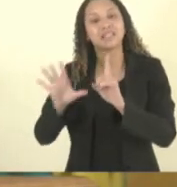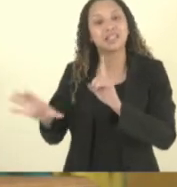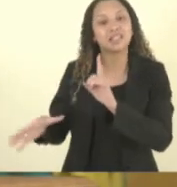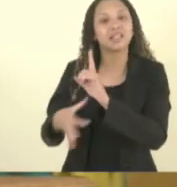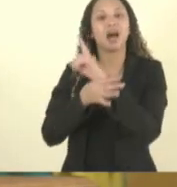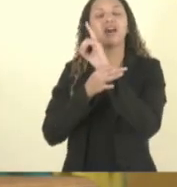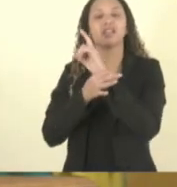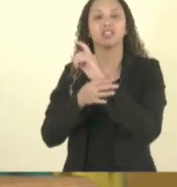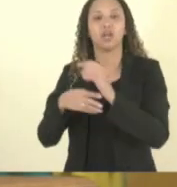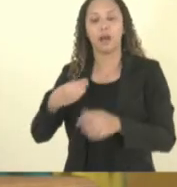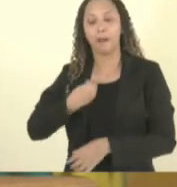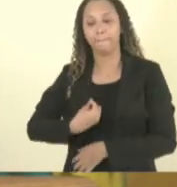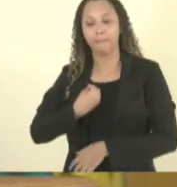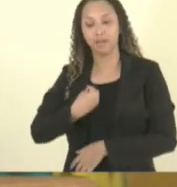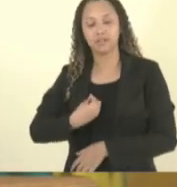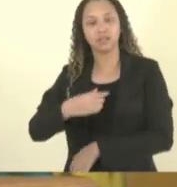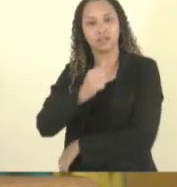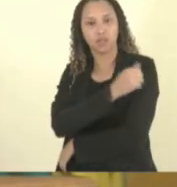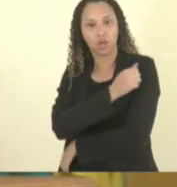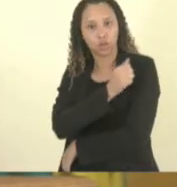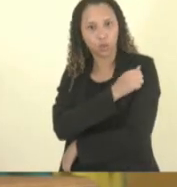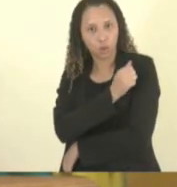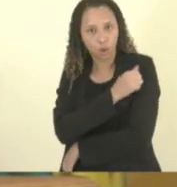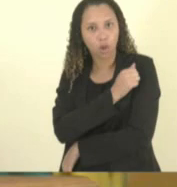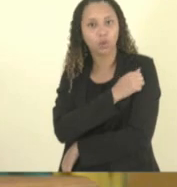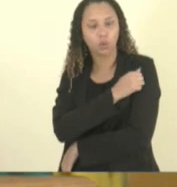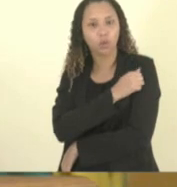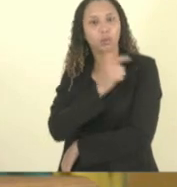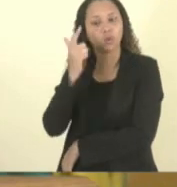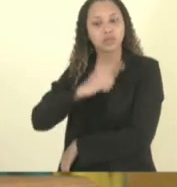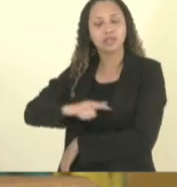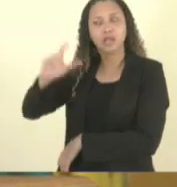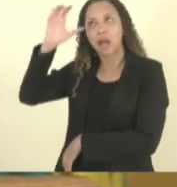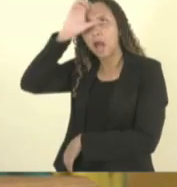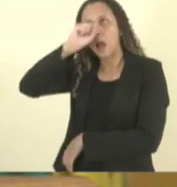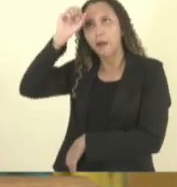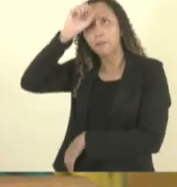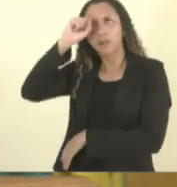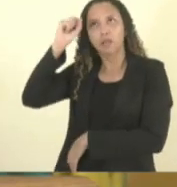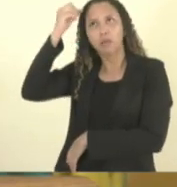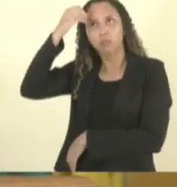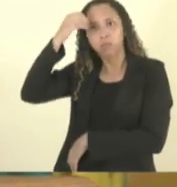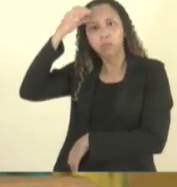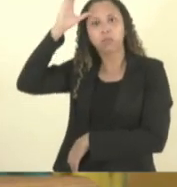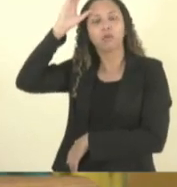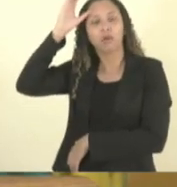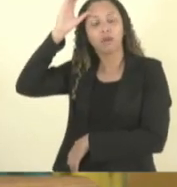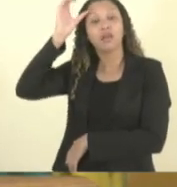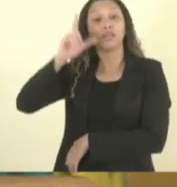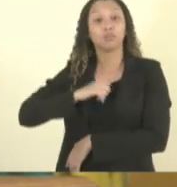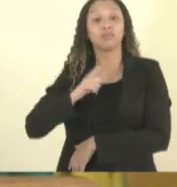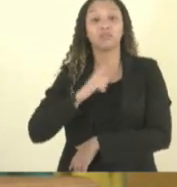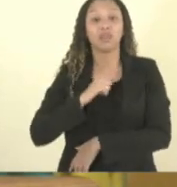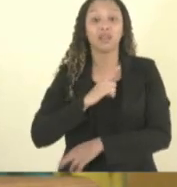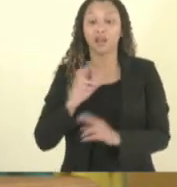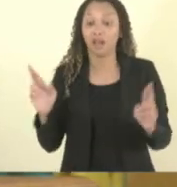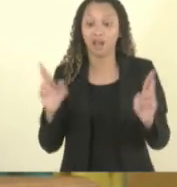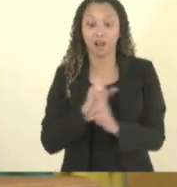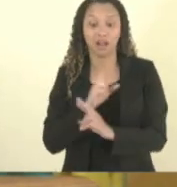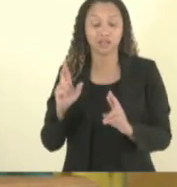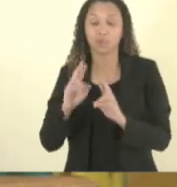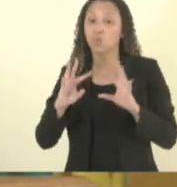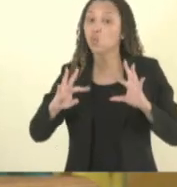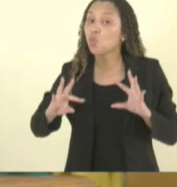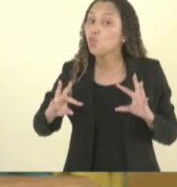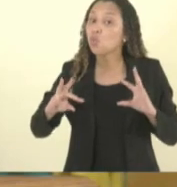a participação dele a gente precisa garantir a aprendizagem e isso envolve todos os atores e aí